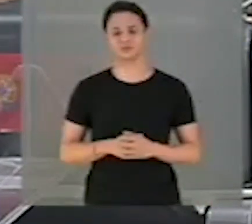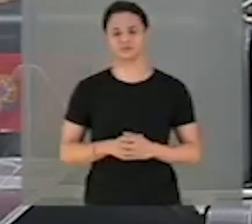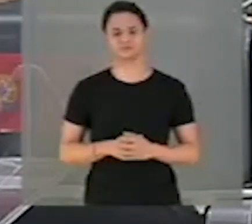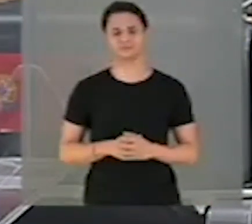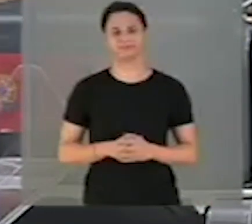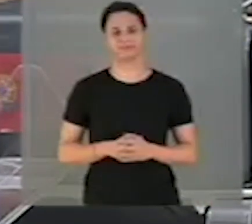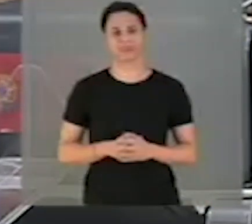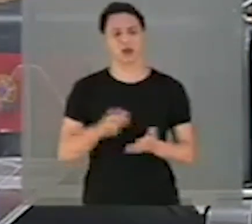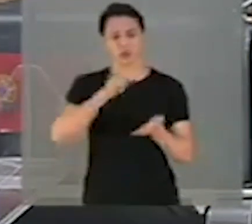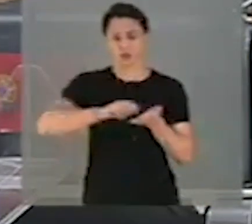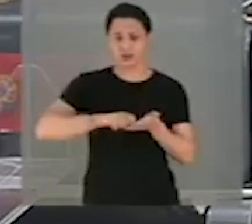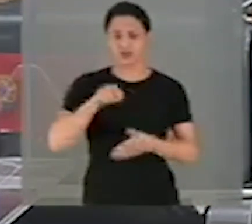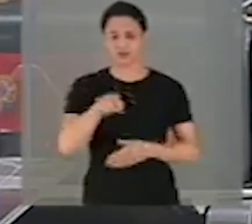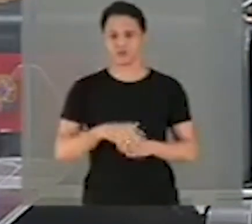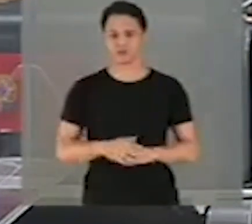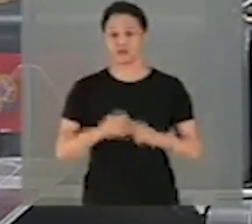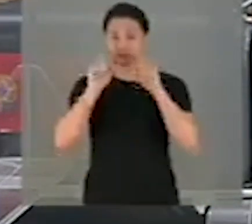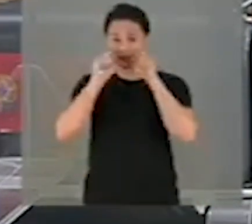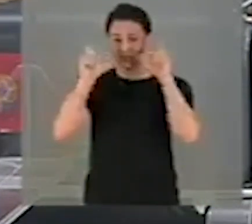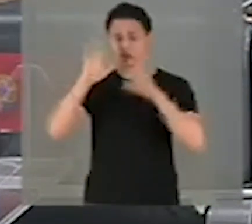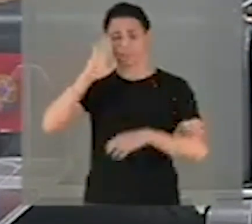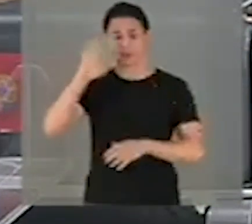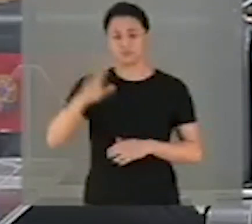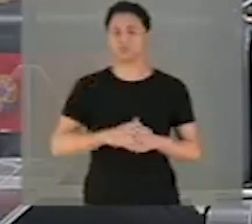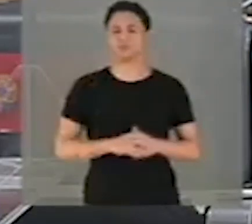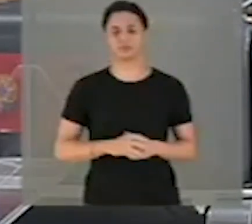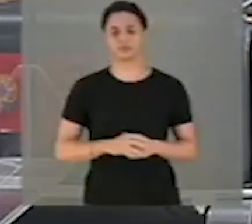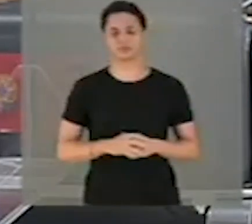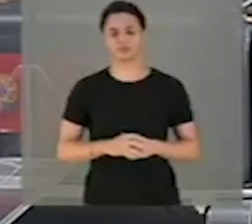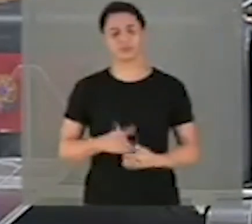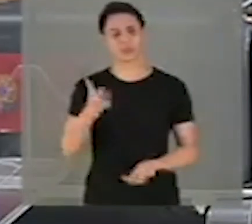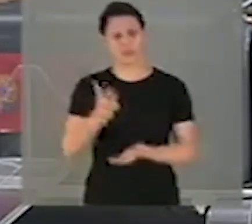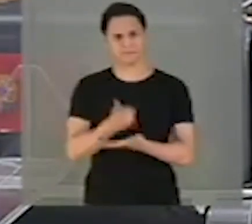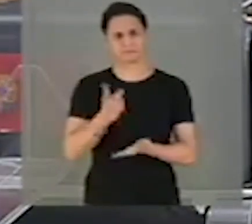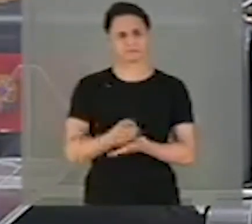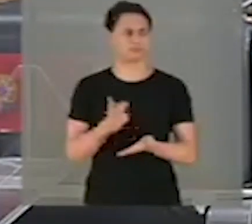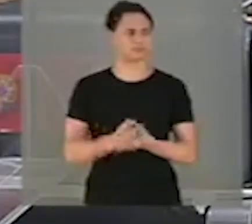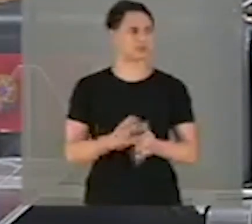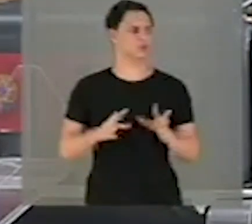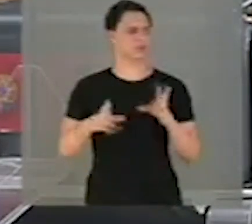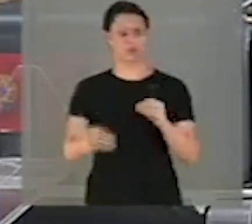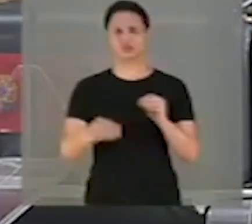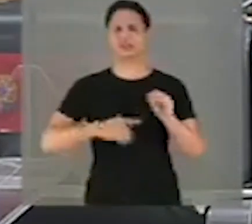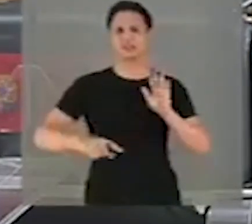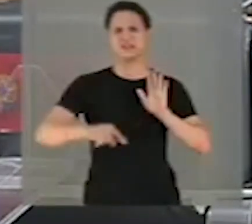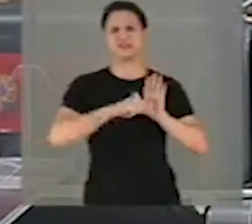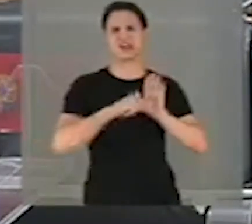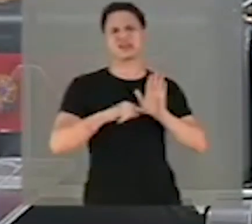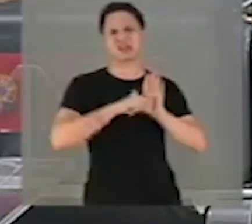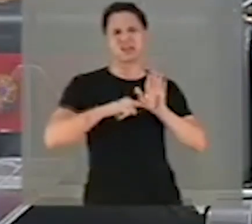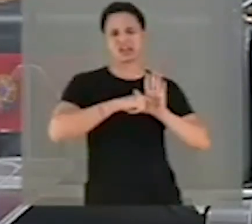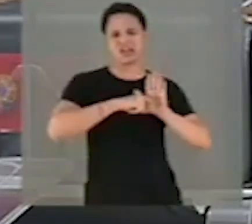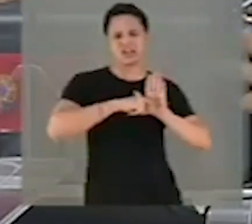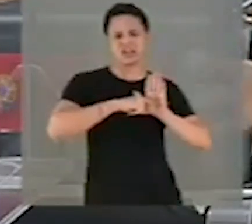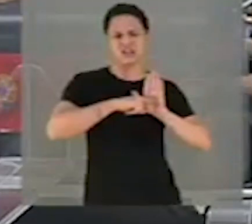registros. Ressaltando, finalmente, que, apesar de toda essa conclusão negativa dos trabalhos da